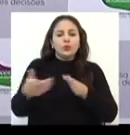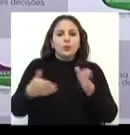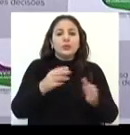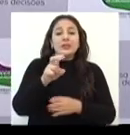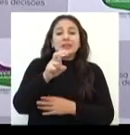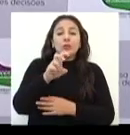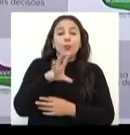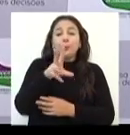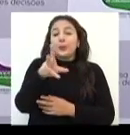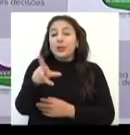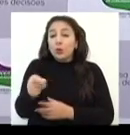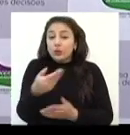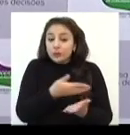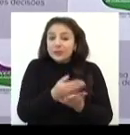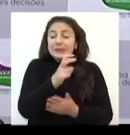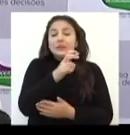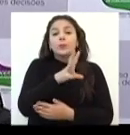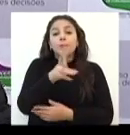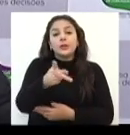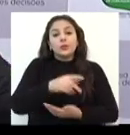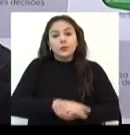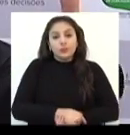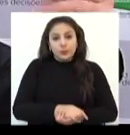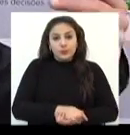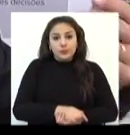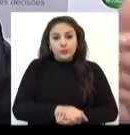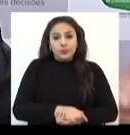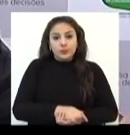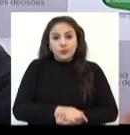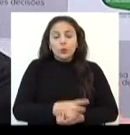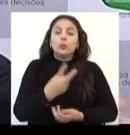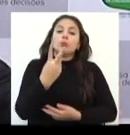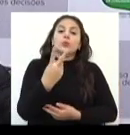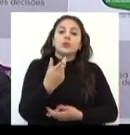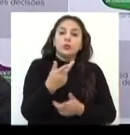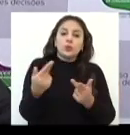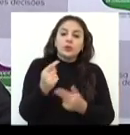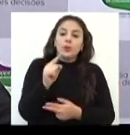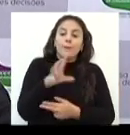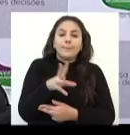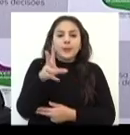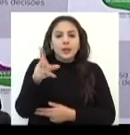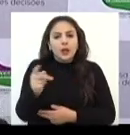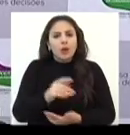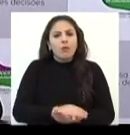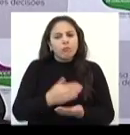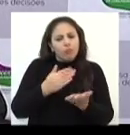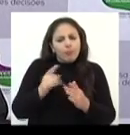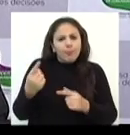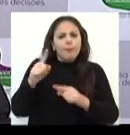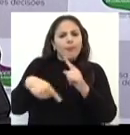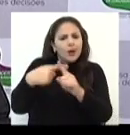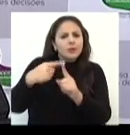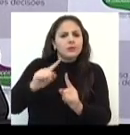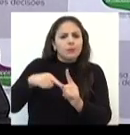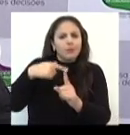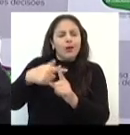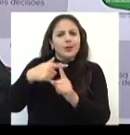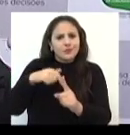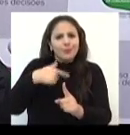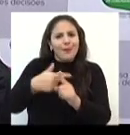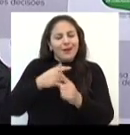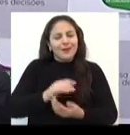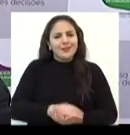5 milhões, com dois aditivos de 1 milhão, mais outro aditivo de 300 mil. Então, quer dizer, é uma